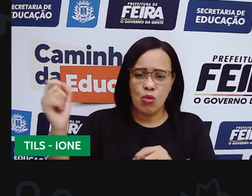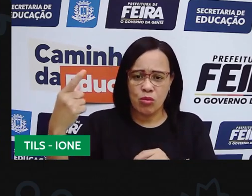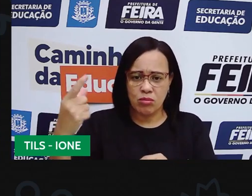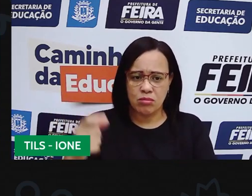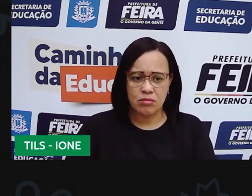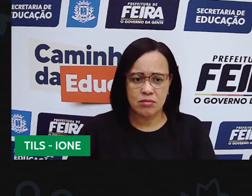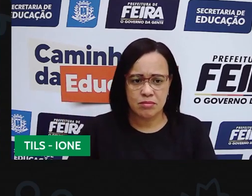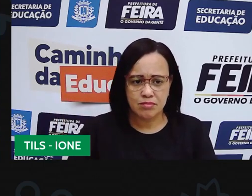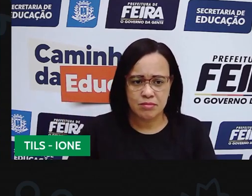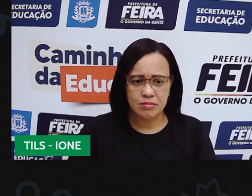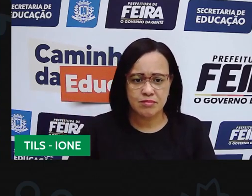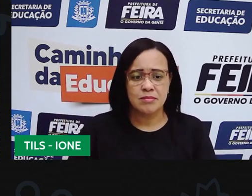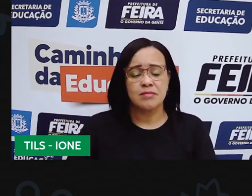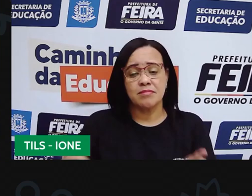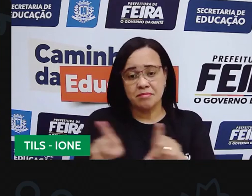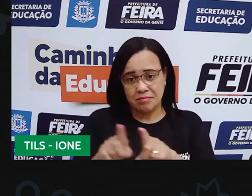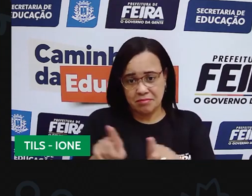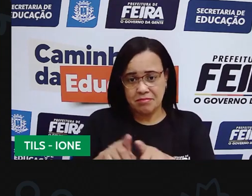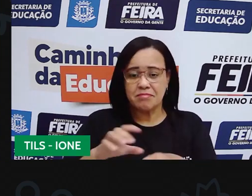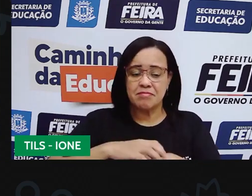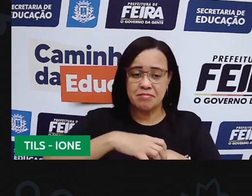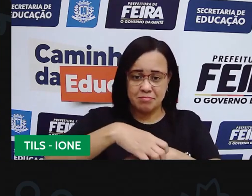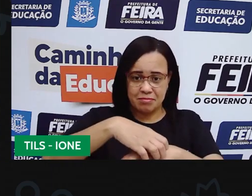Tem transporte de folhinha.